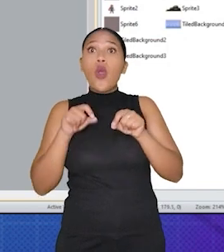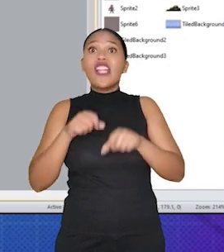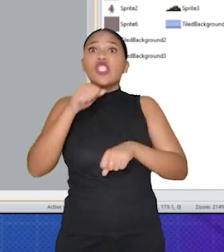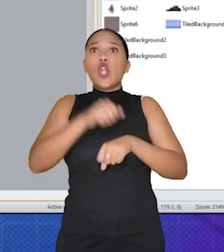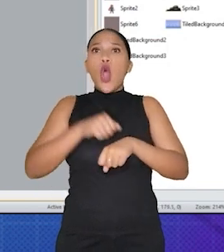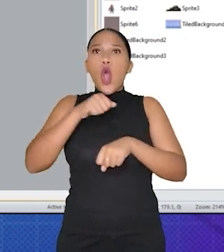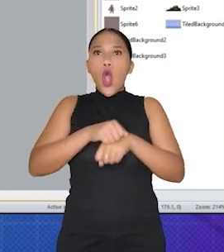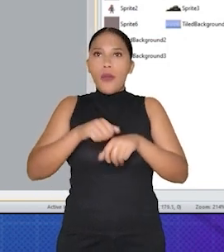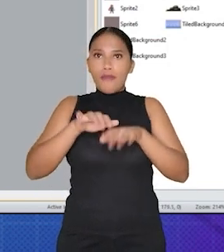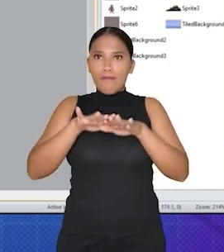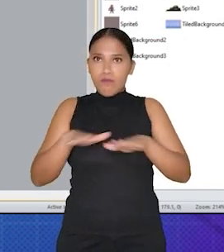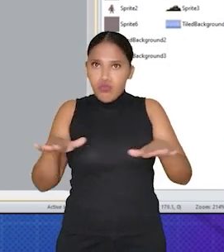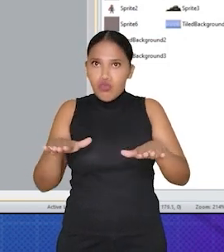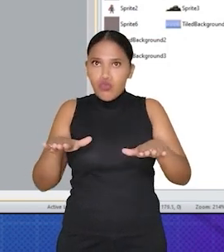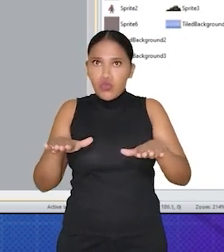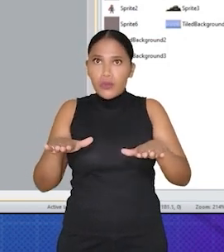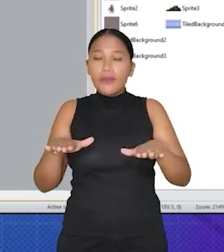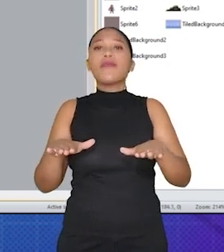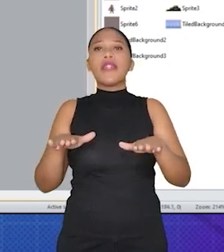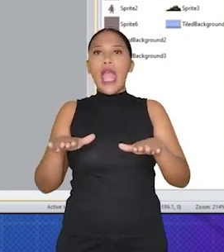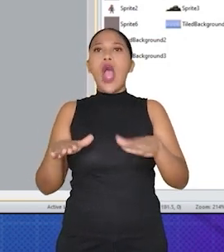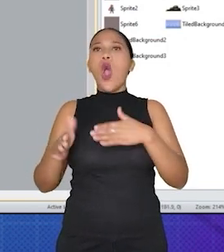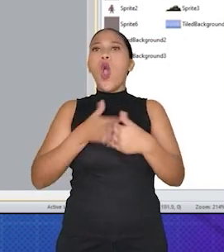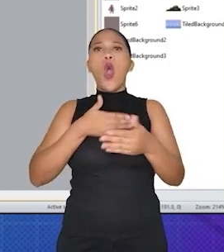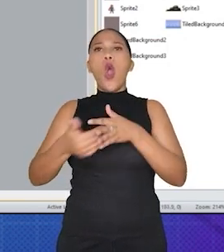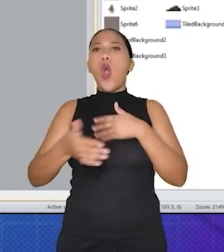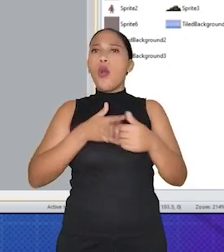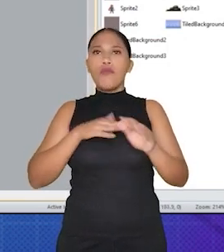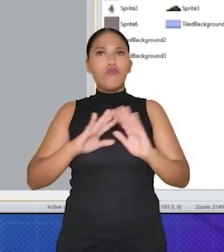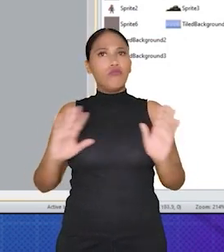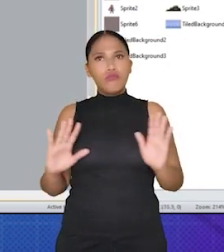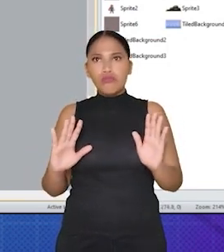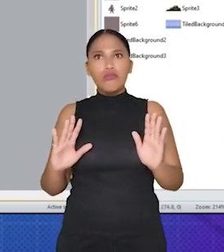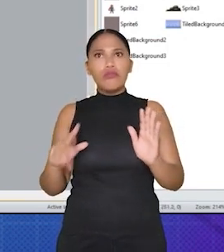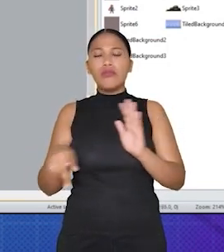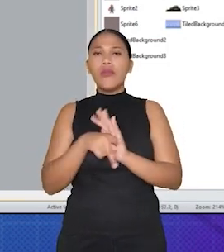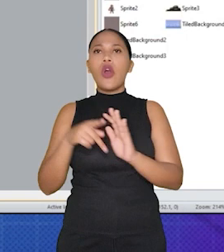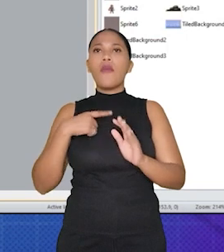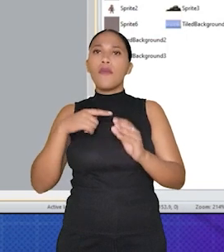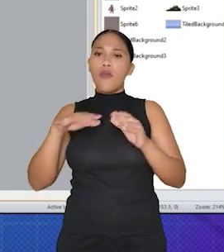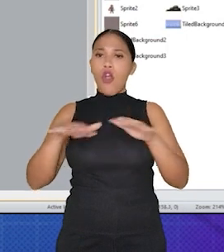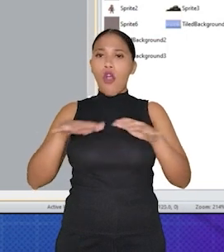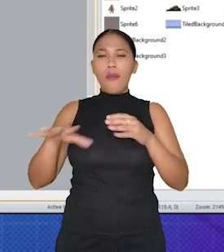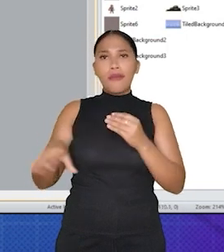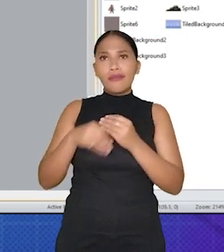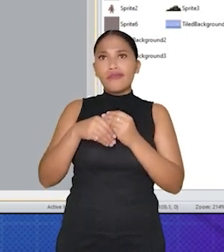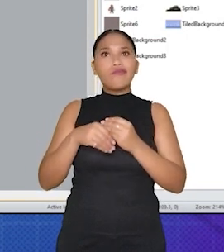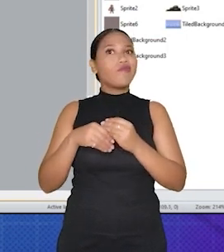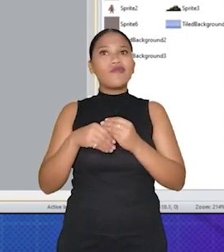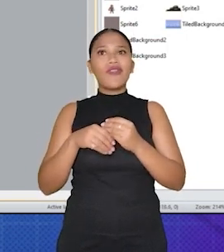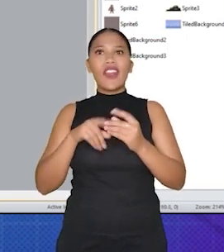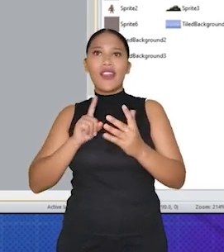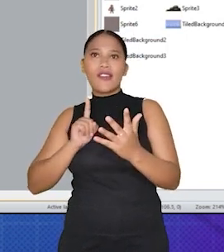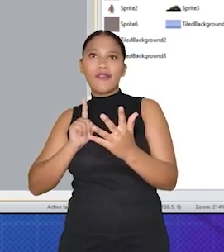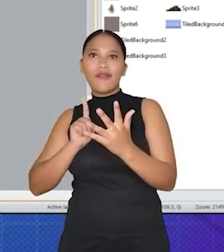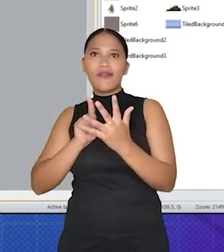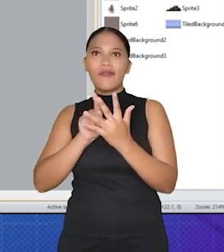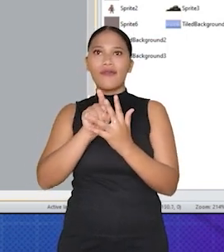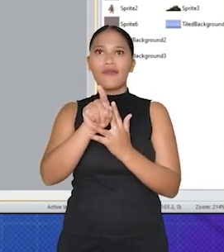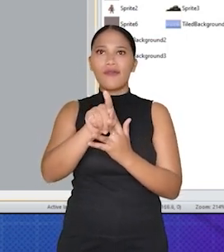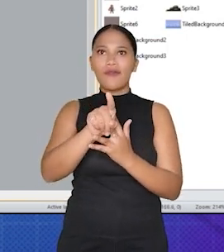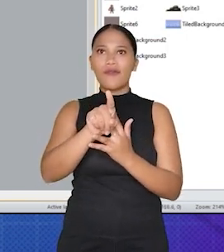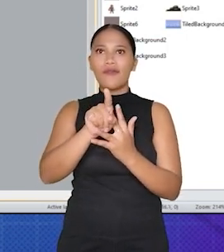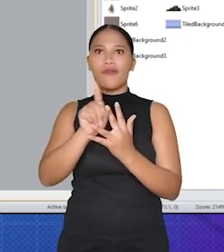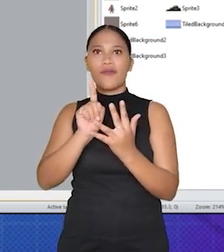Sólido. Depois de adicionar o comportamento sólido, qualquer objeto com comportamento de movimento adicionado não passará através desse